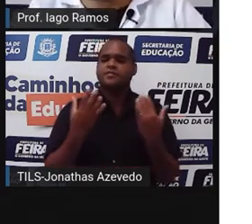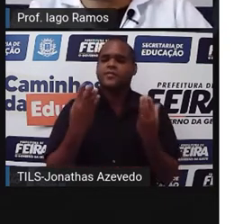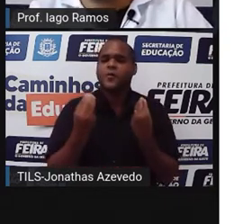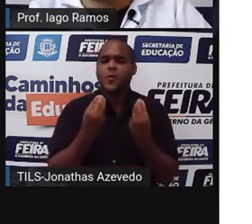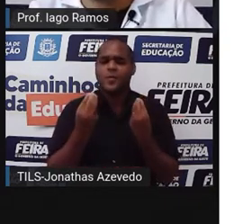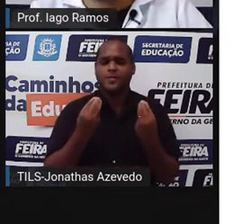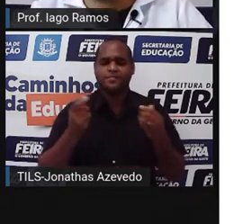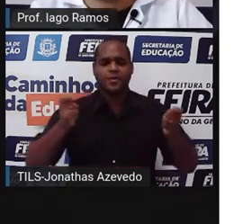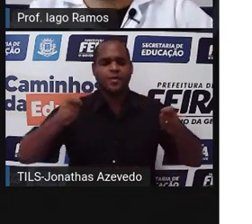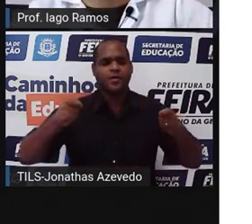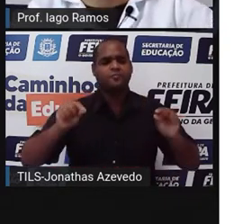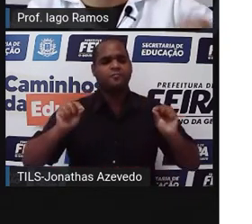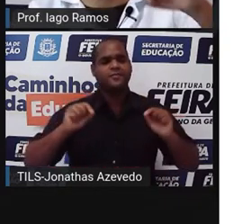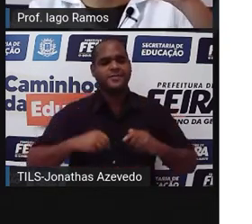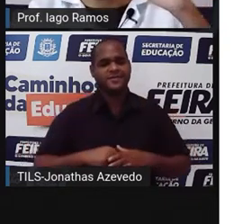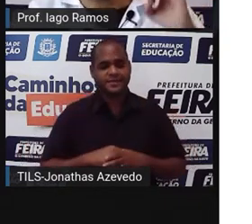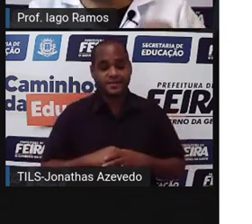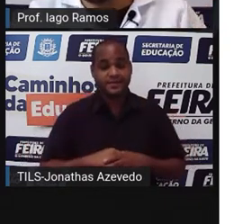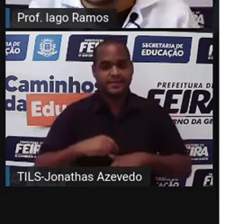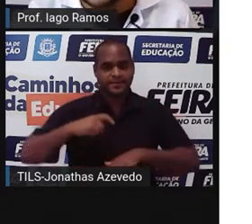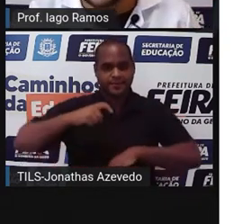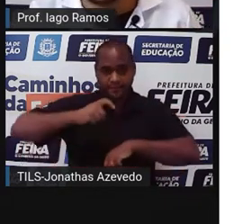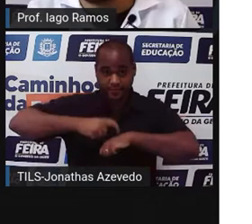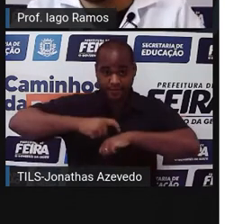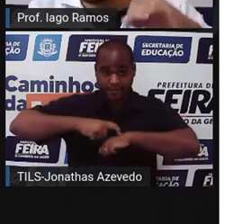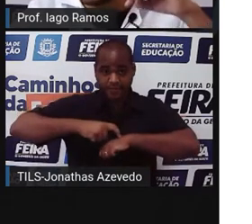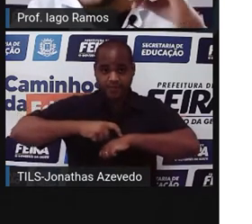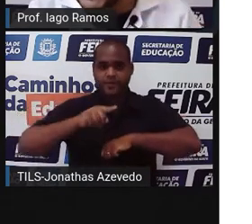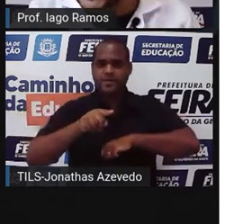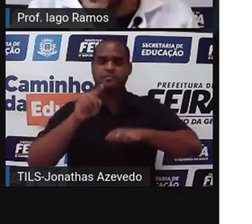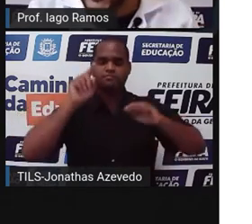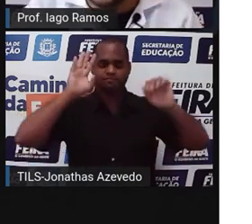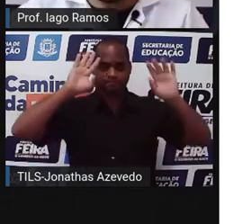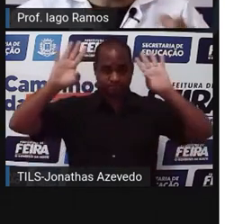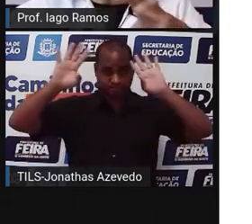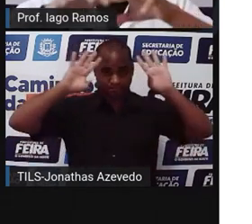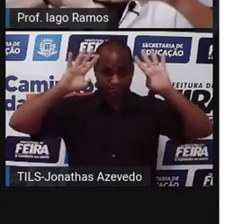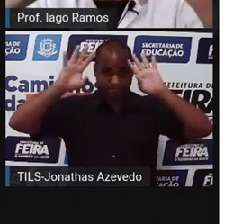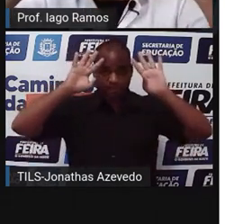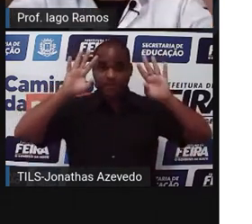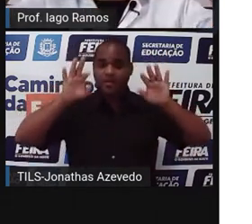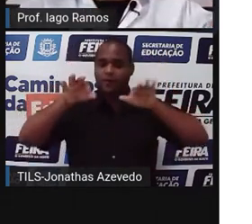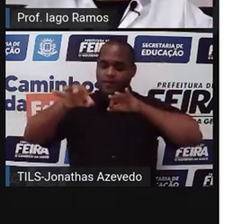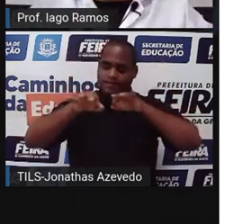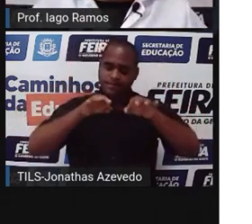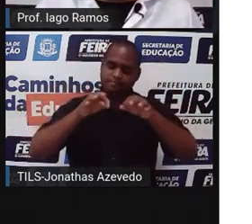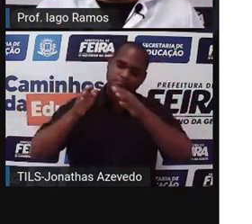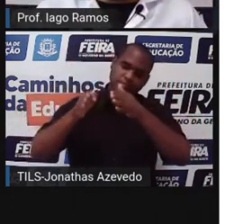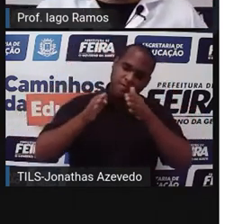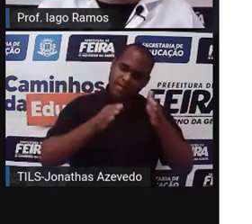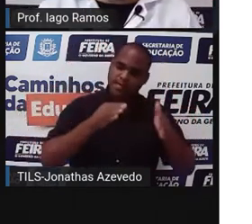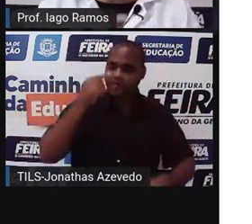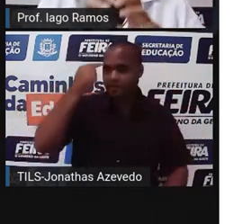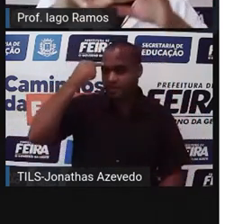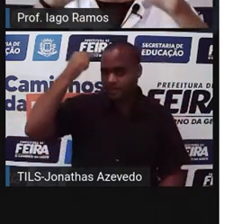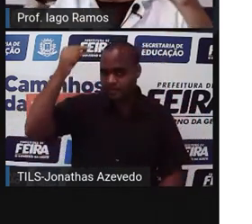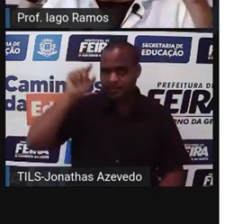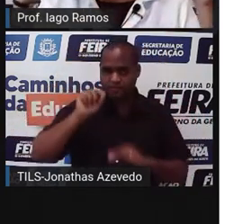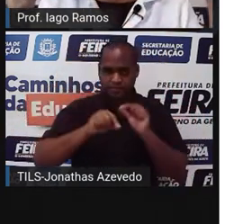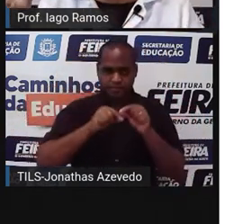é que isso é possível? Eu vou te dar um tempo para você pensar. organizar suas ideias,